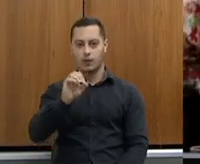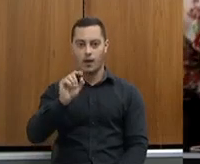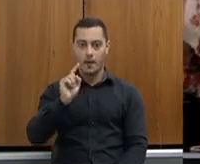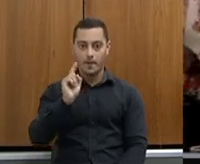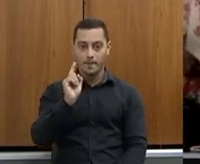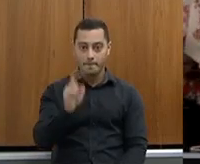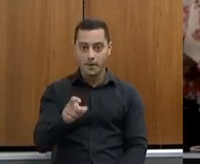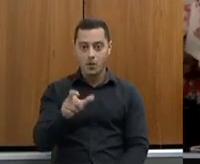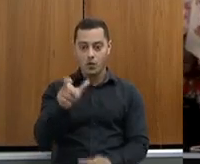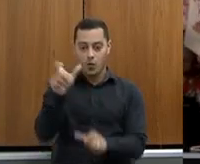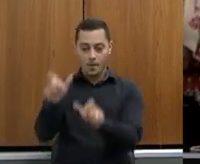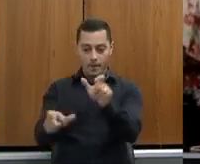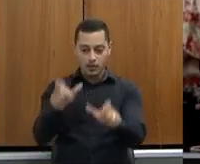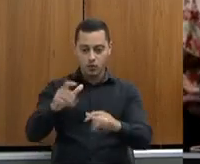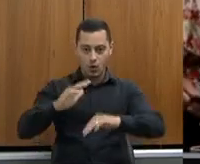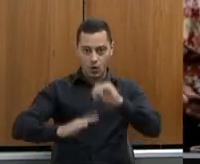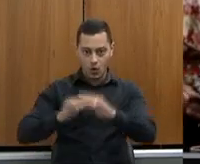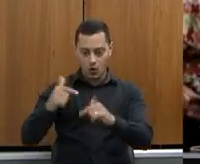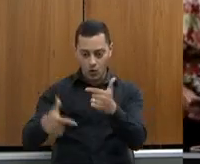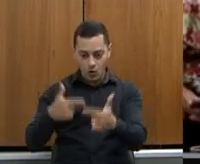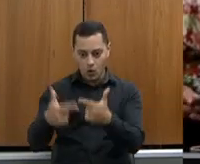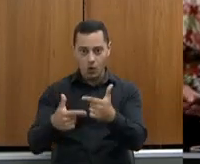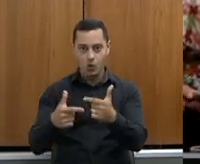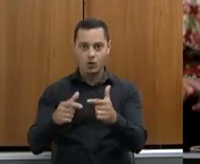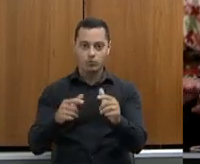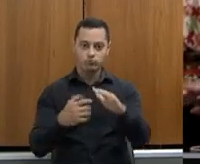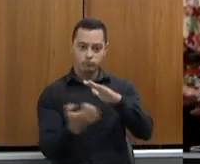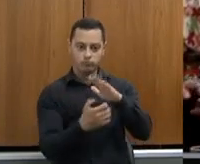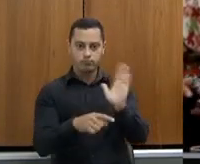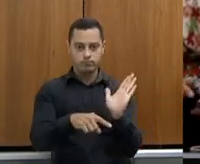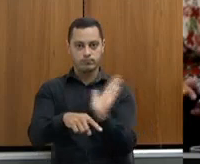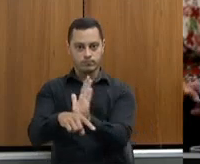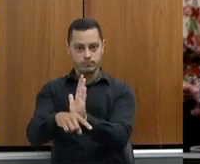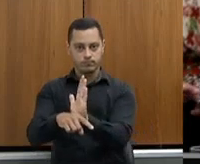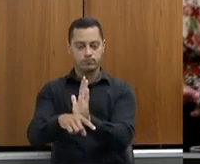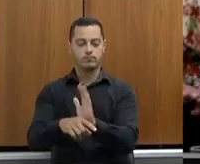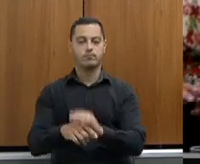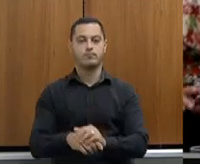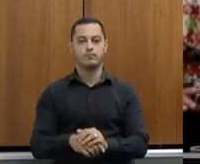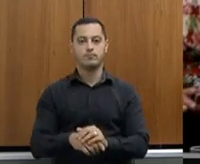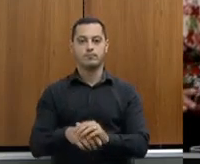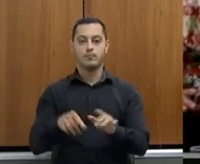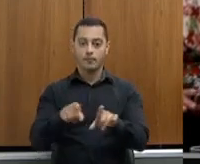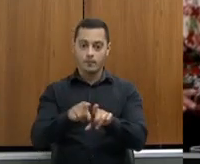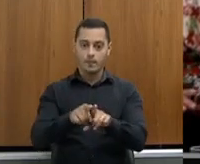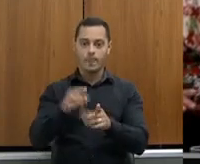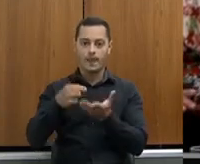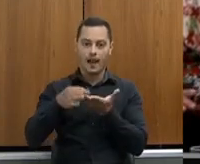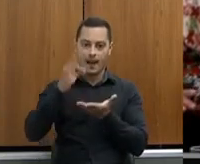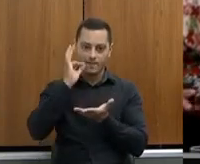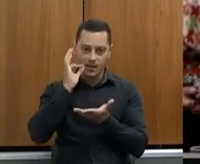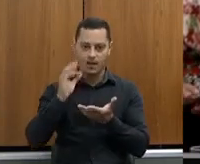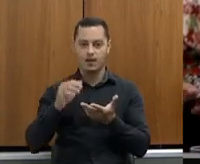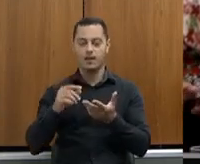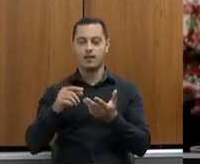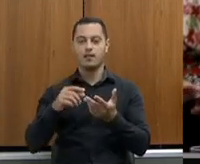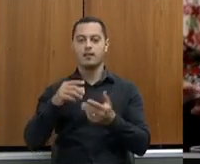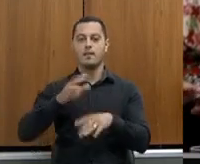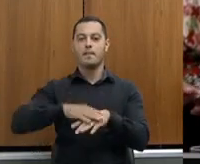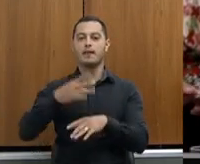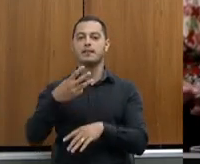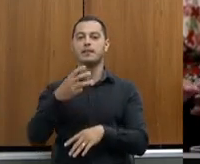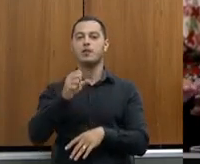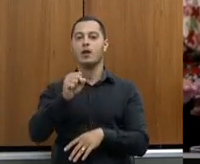que são assistidos pela EMATER. 141 mil atendimentos em café e cultura, só em 2022, mais 380 mil